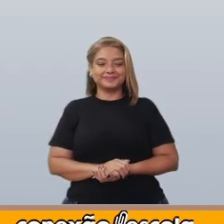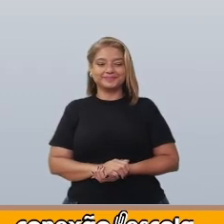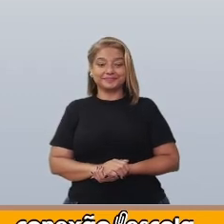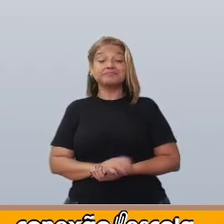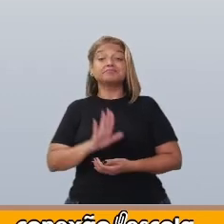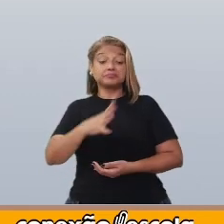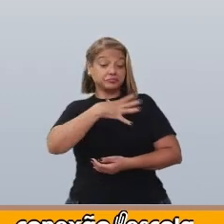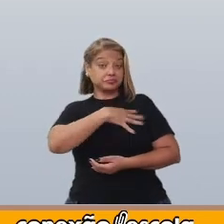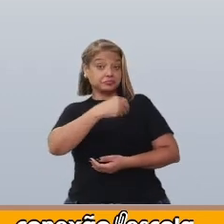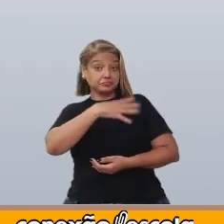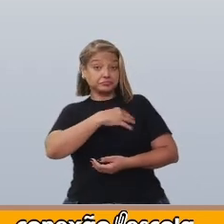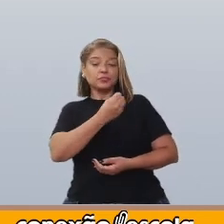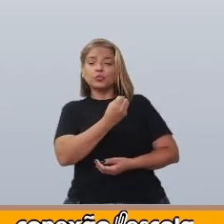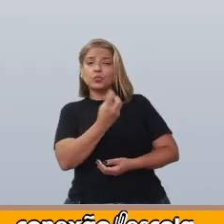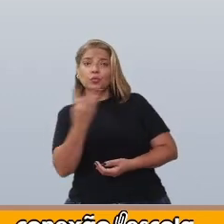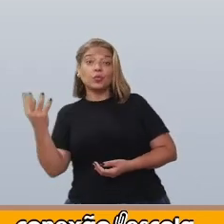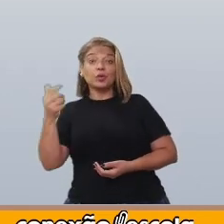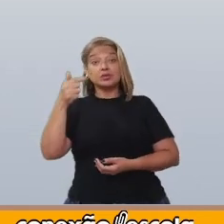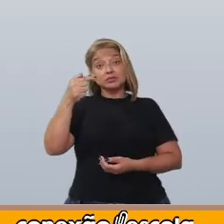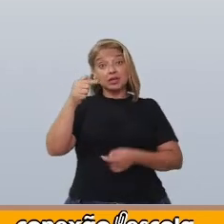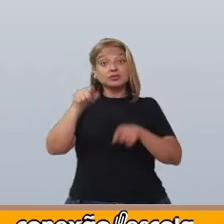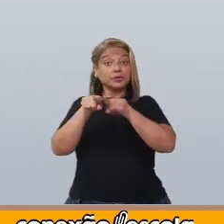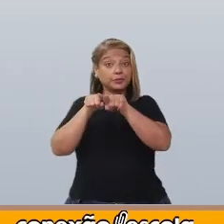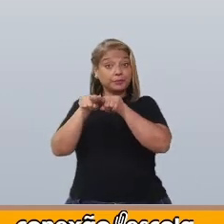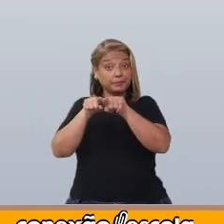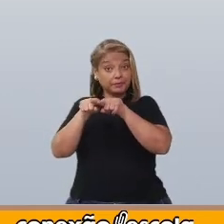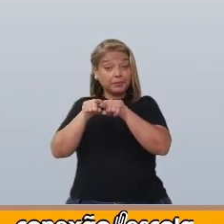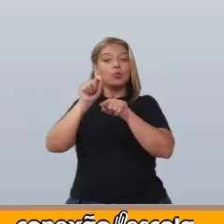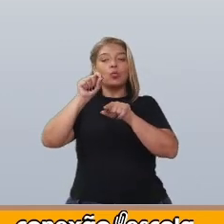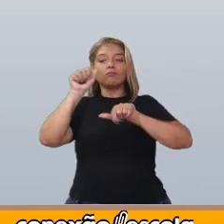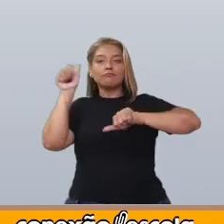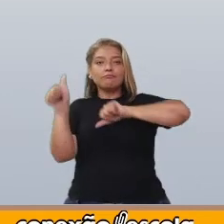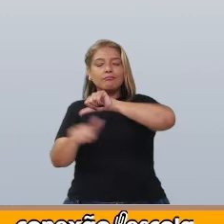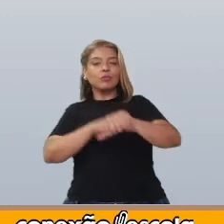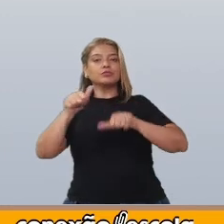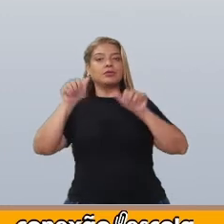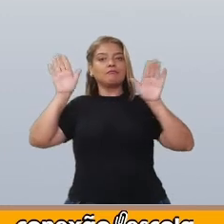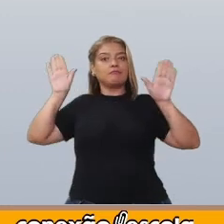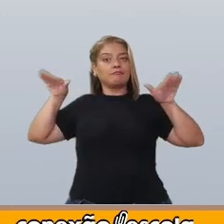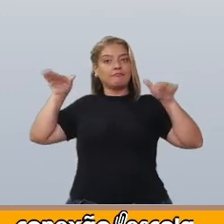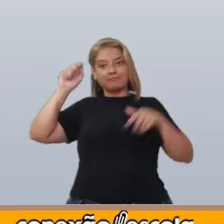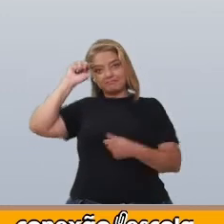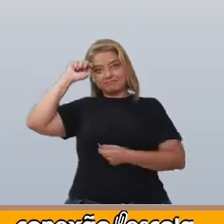Filhos, sete irmãos que viraram corvos.